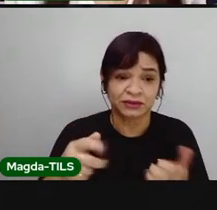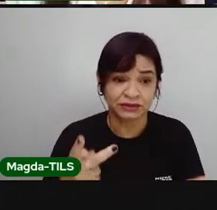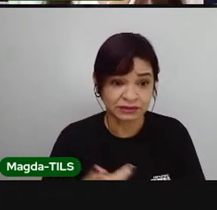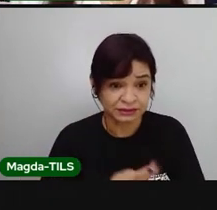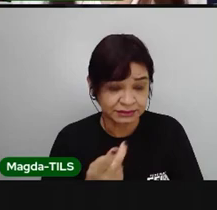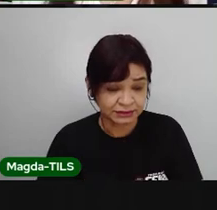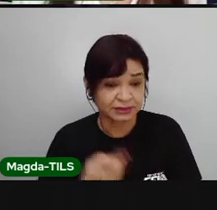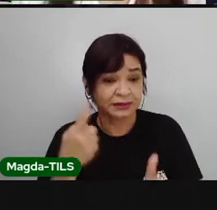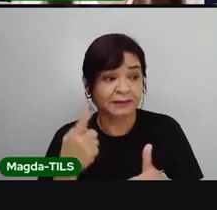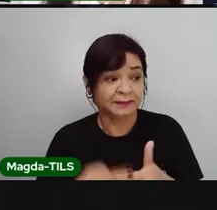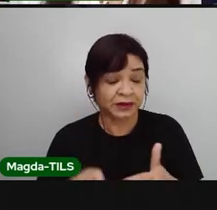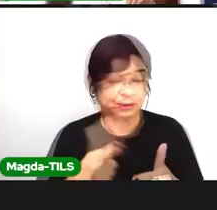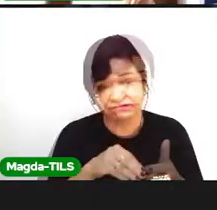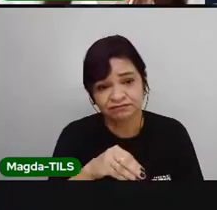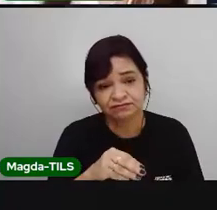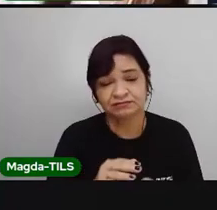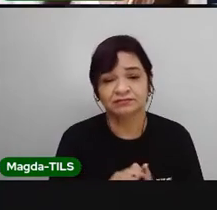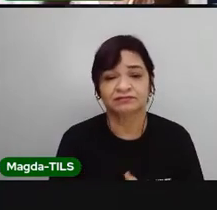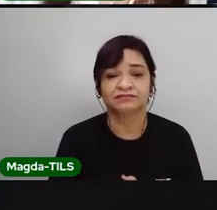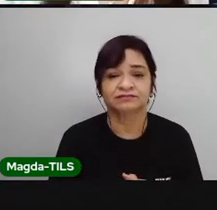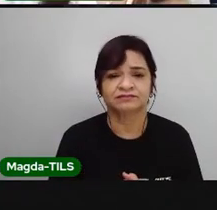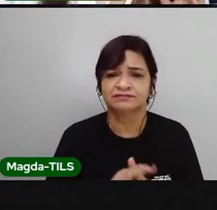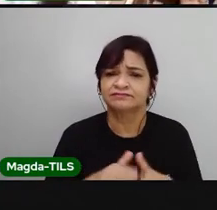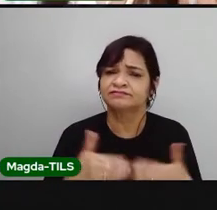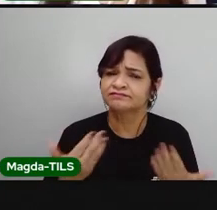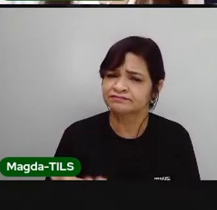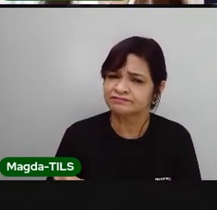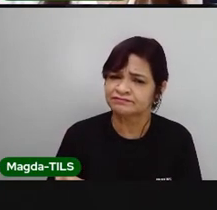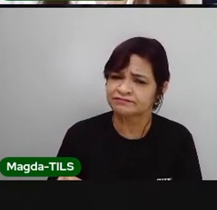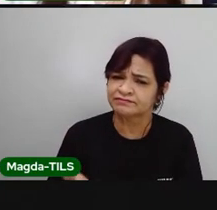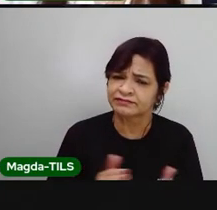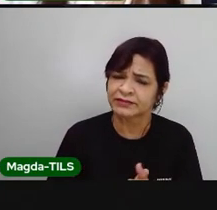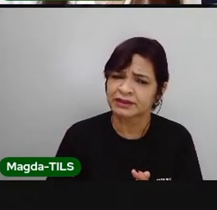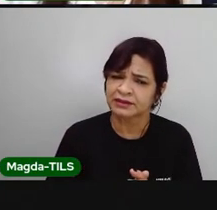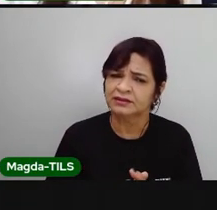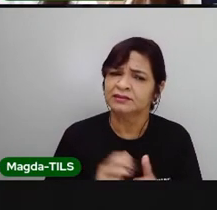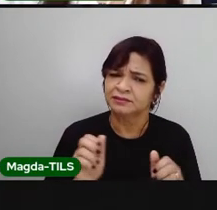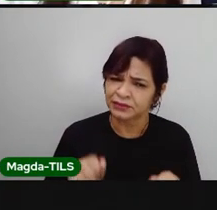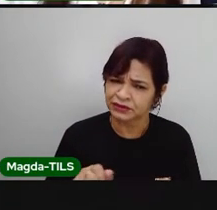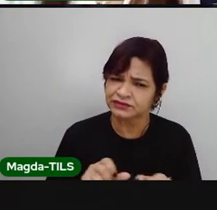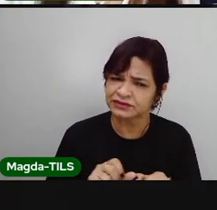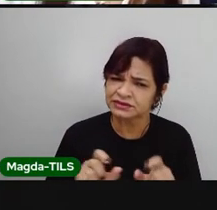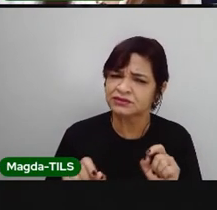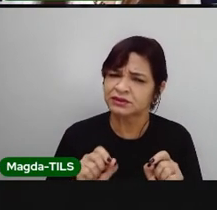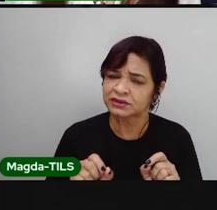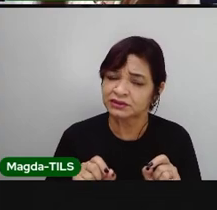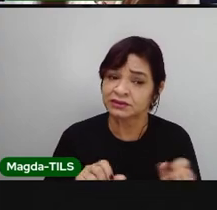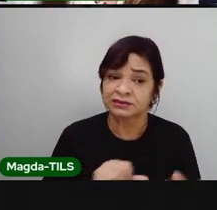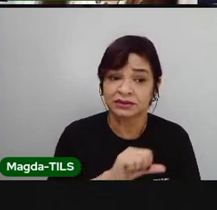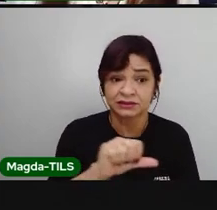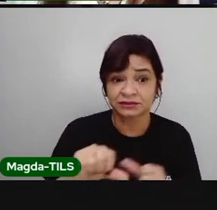por causa das ações humanas. Mas será que a gente ainda pode fazer alguma coisa para mudar isso?